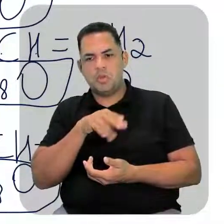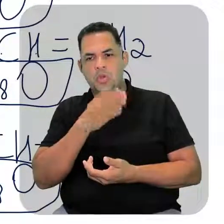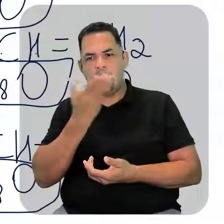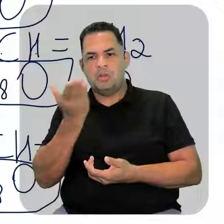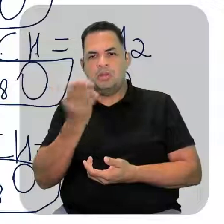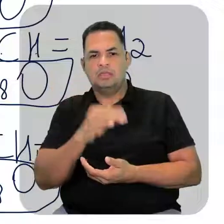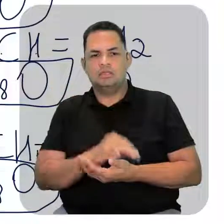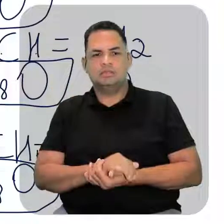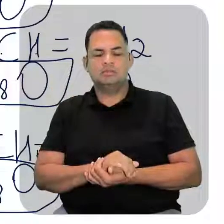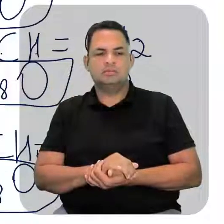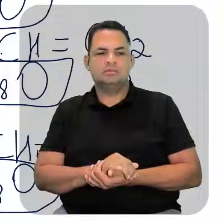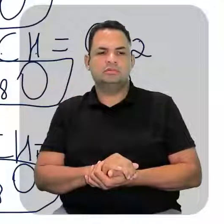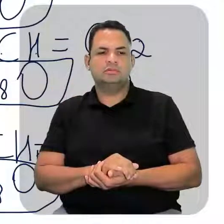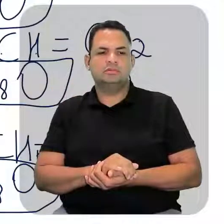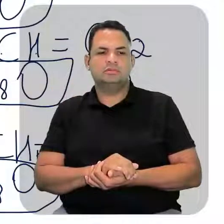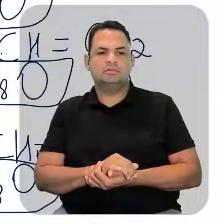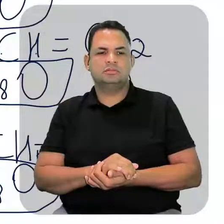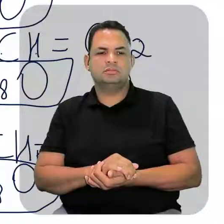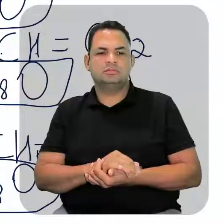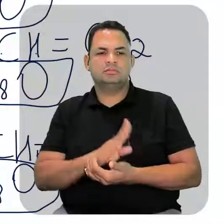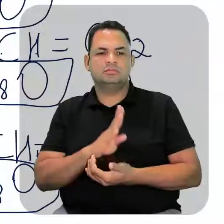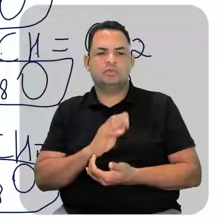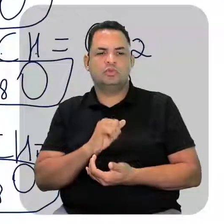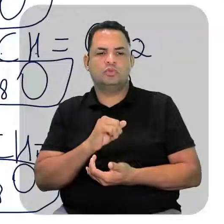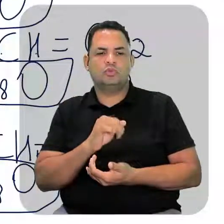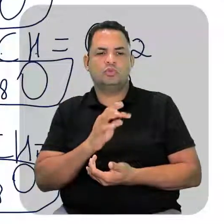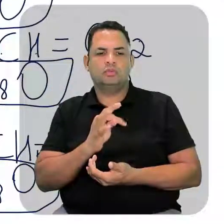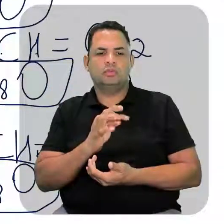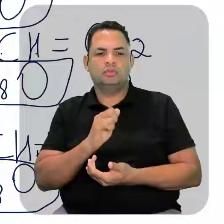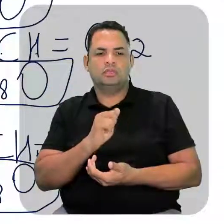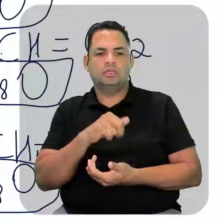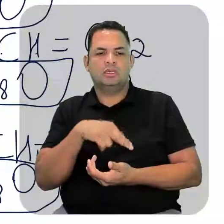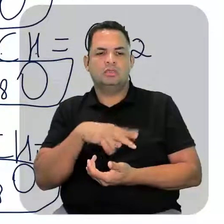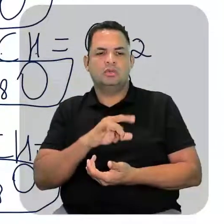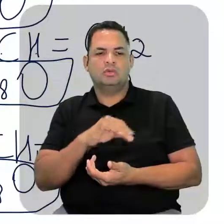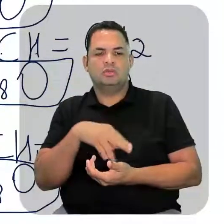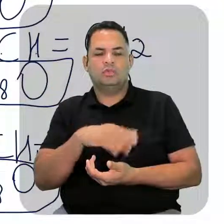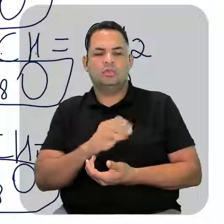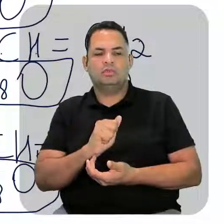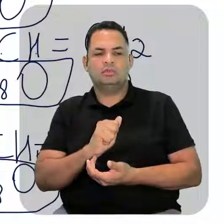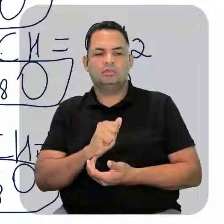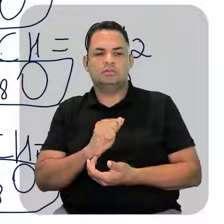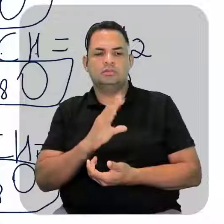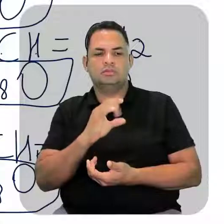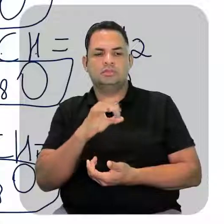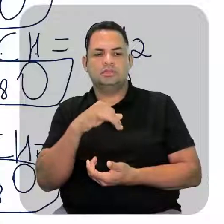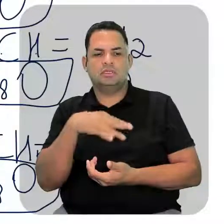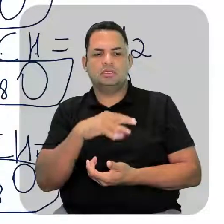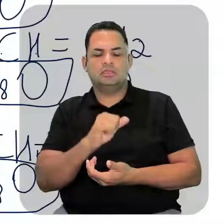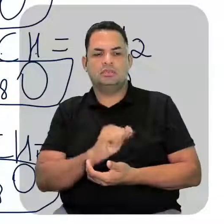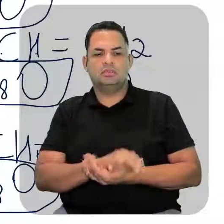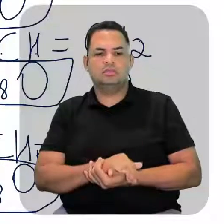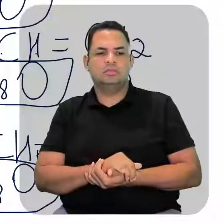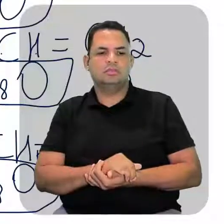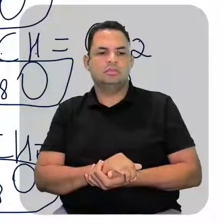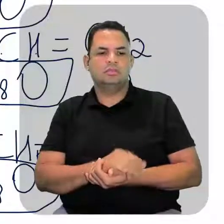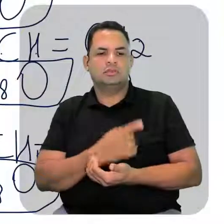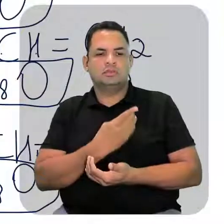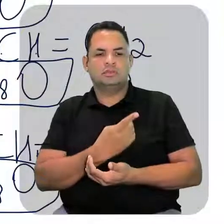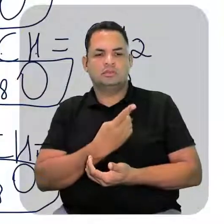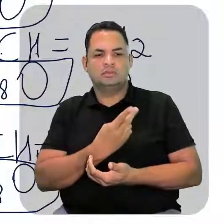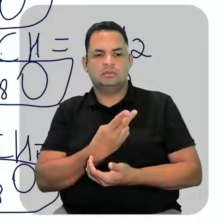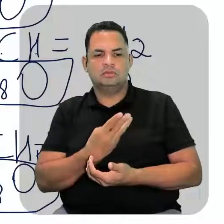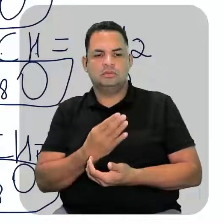E a letra E é a butanona. Então é uma cetona. Então, ó, 1, 2,